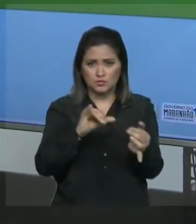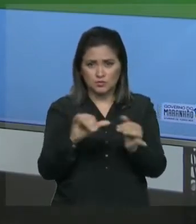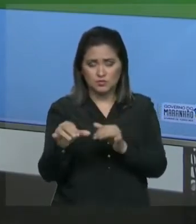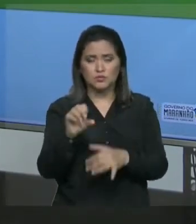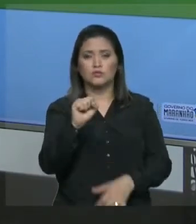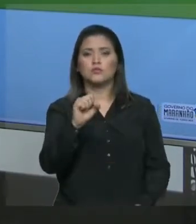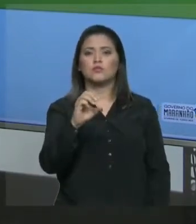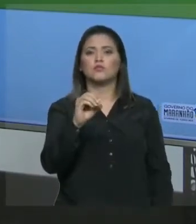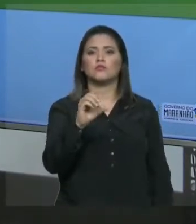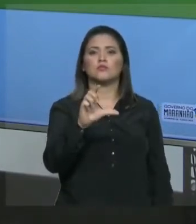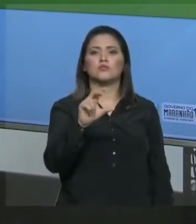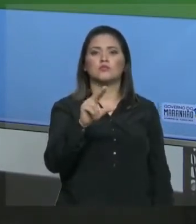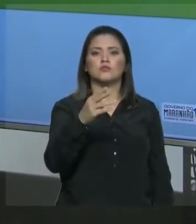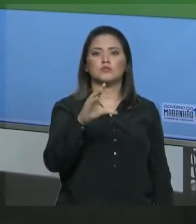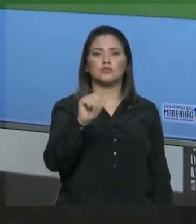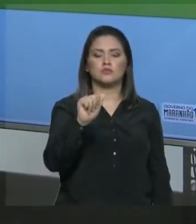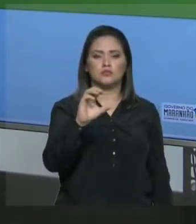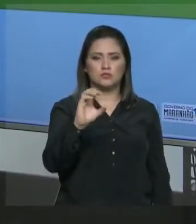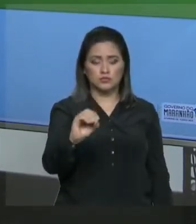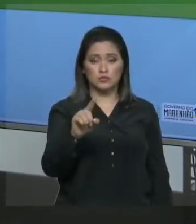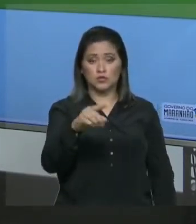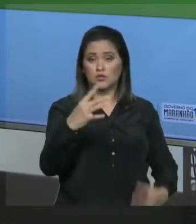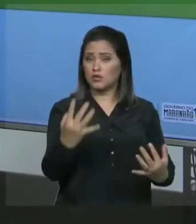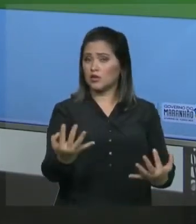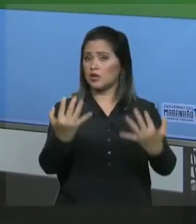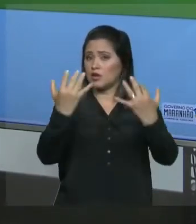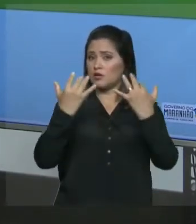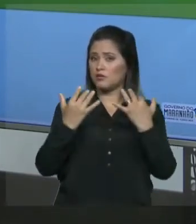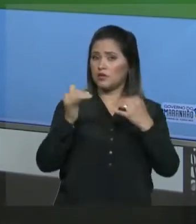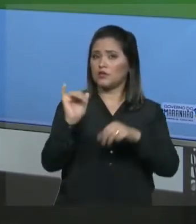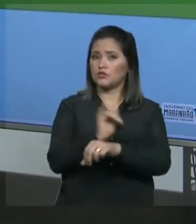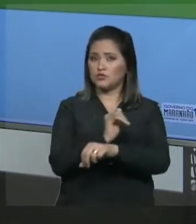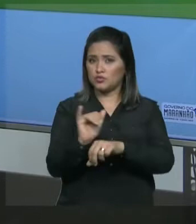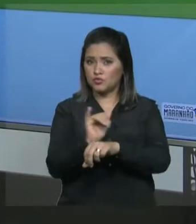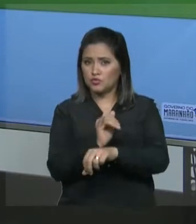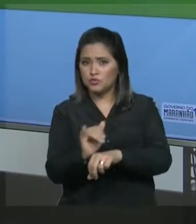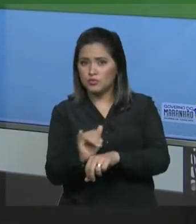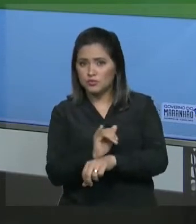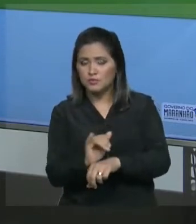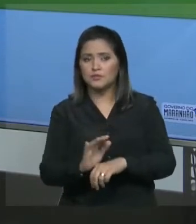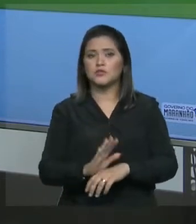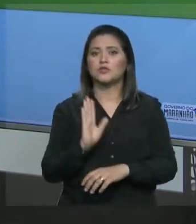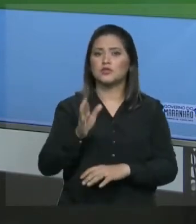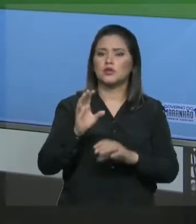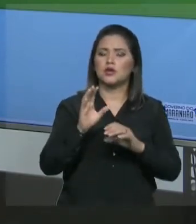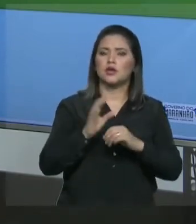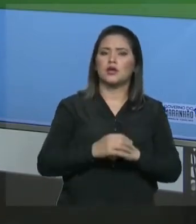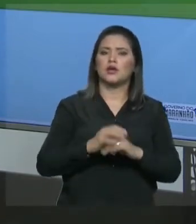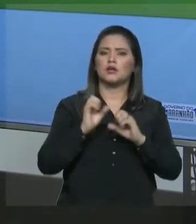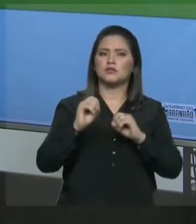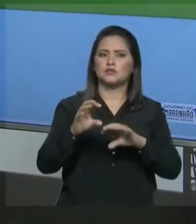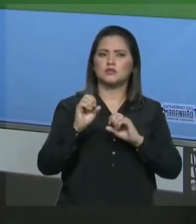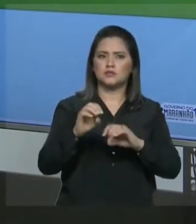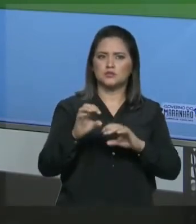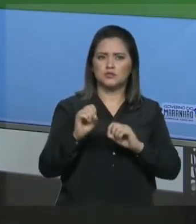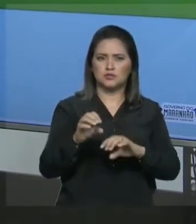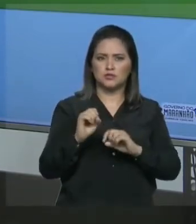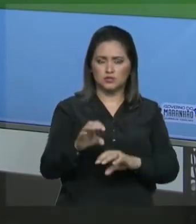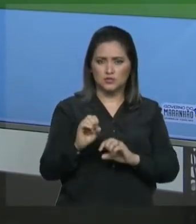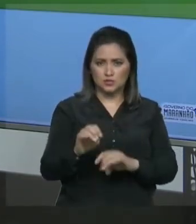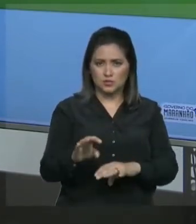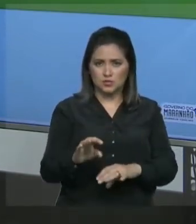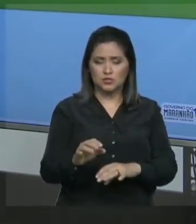canal no Youtube, sabe que nós já trabalhamos, estamos trabalhando há algum tempo com o estudo das